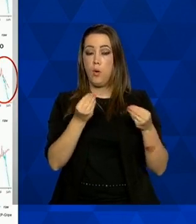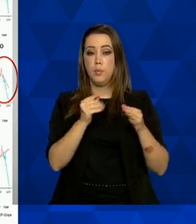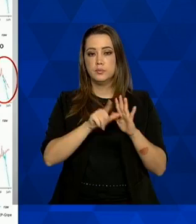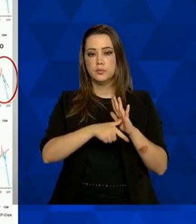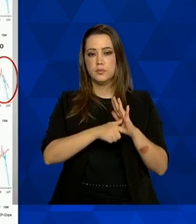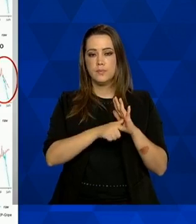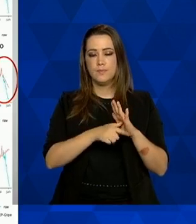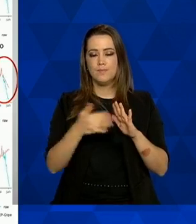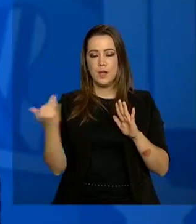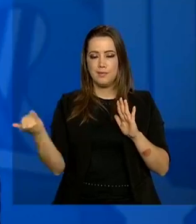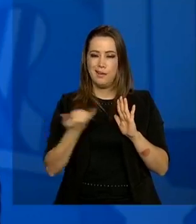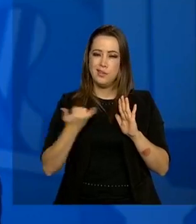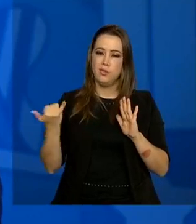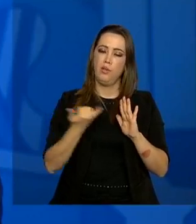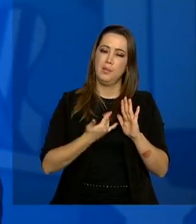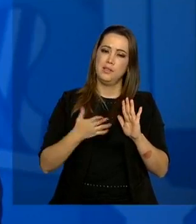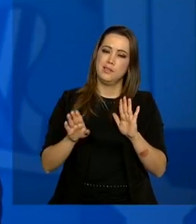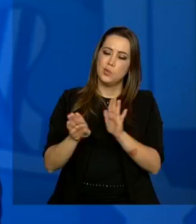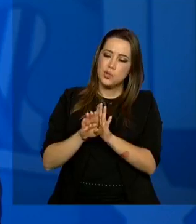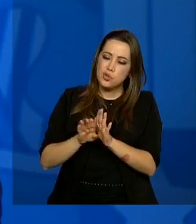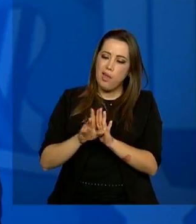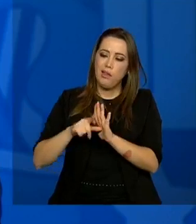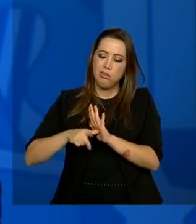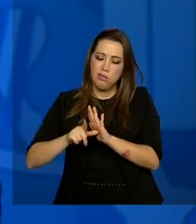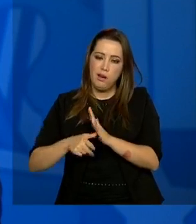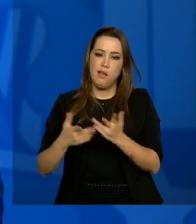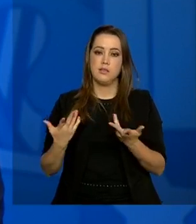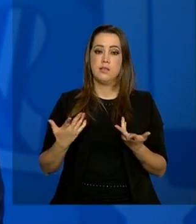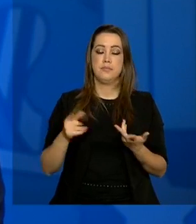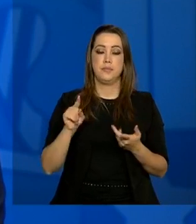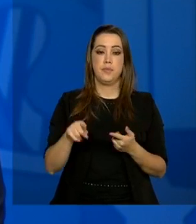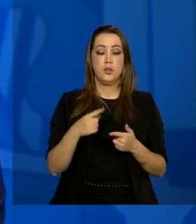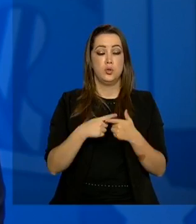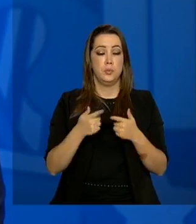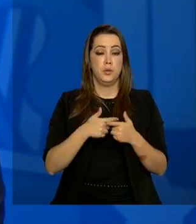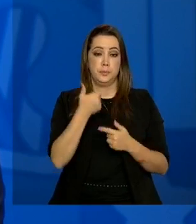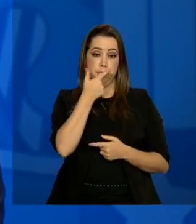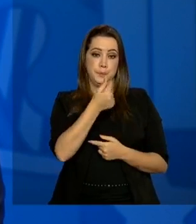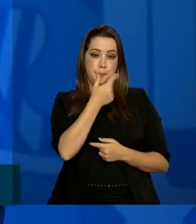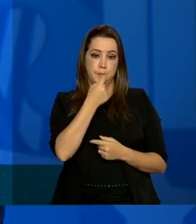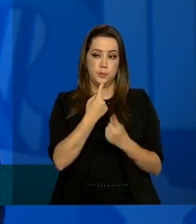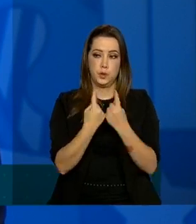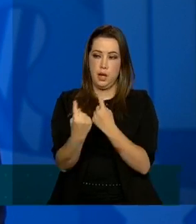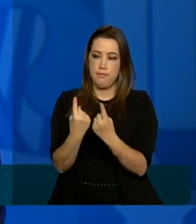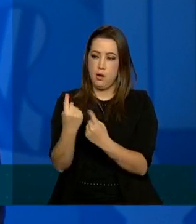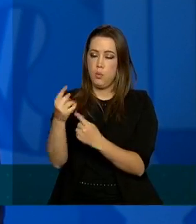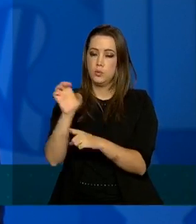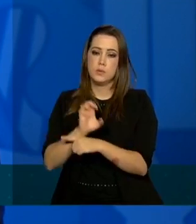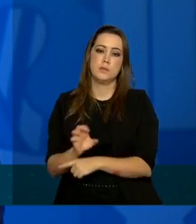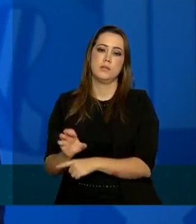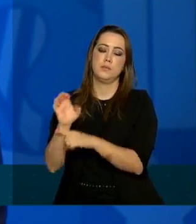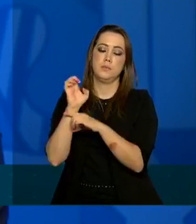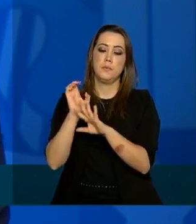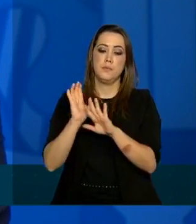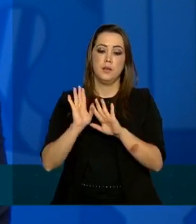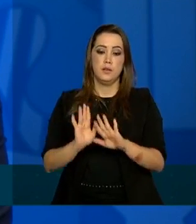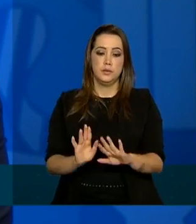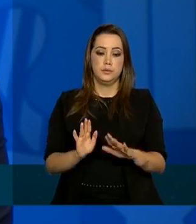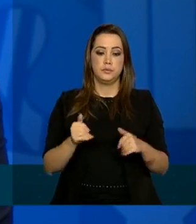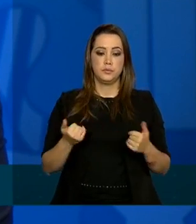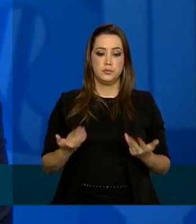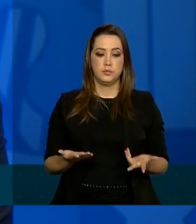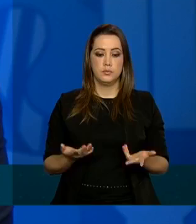atraso de notificação de síndromes respiratórias agudas graves justamente por cada uma das unidades da federação então